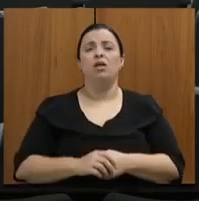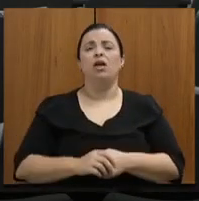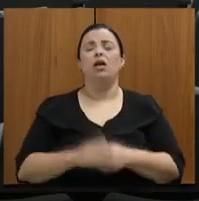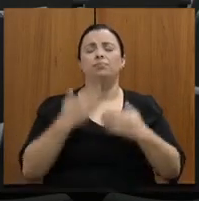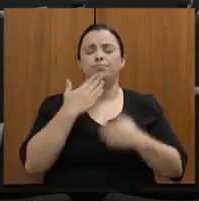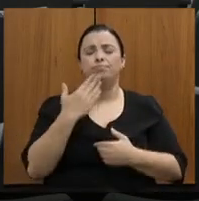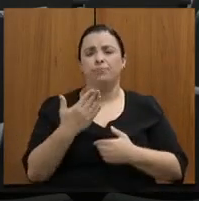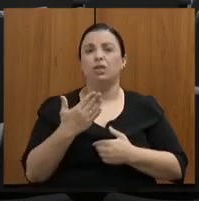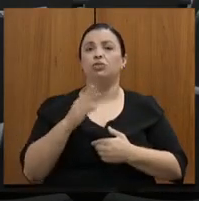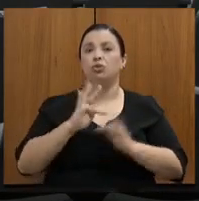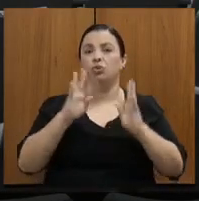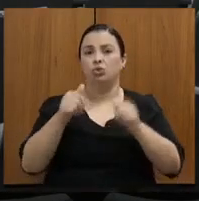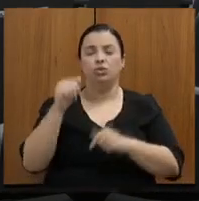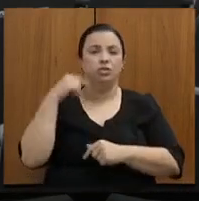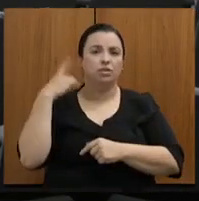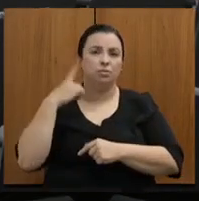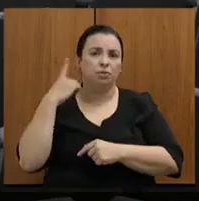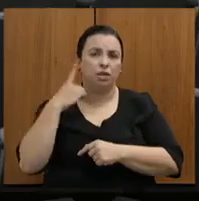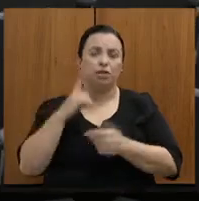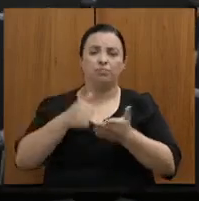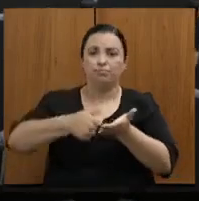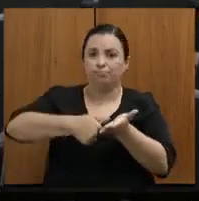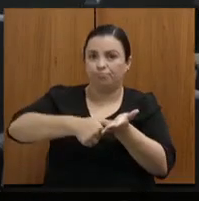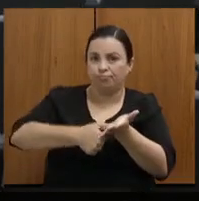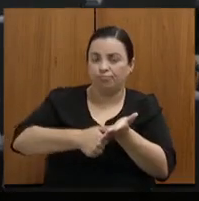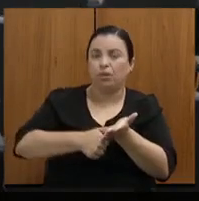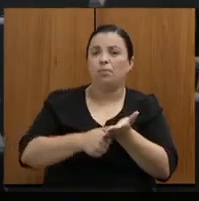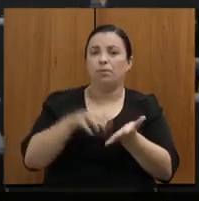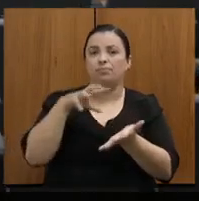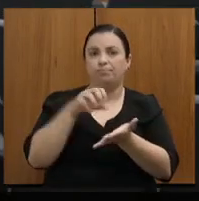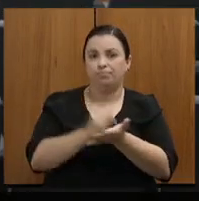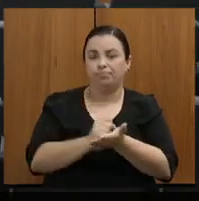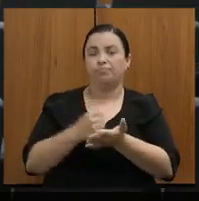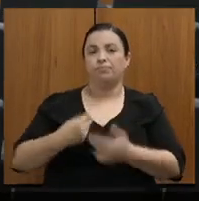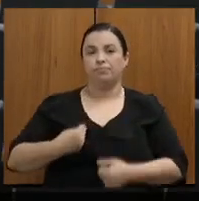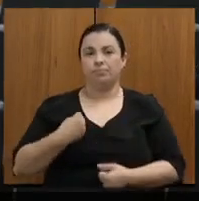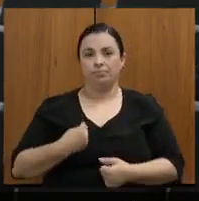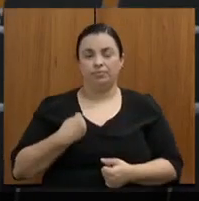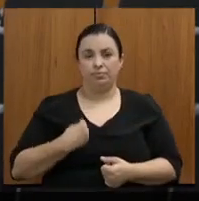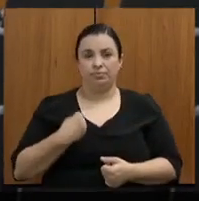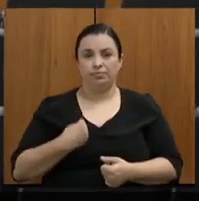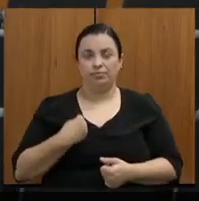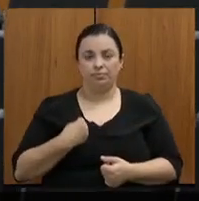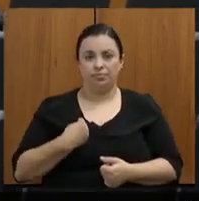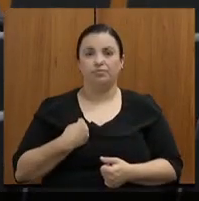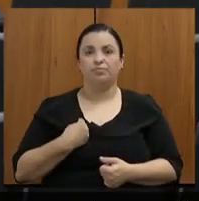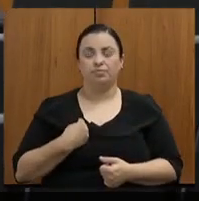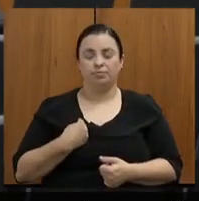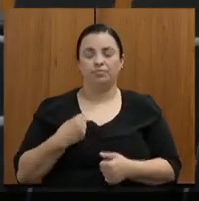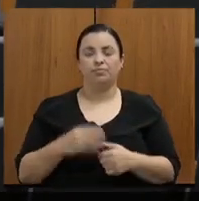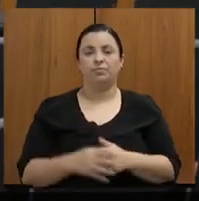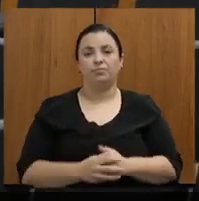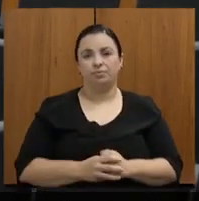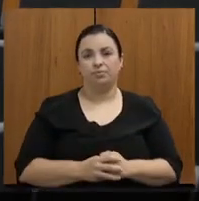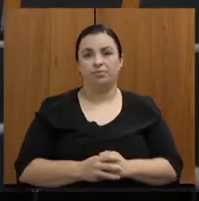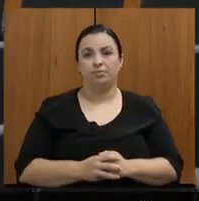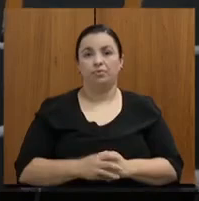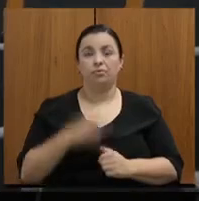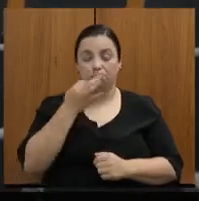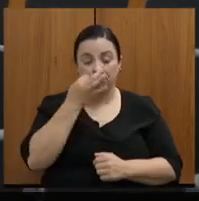no terminal, para tanto aperte o comando registrar presença e posicione a digital no leitor, observando se a